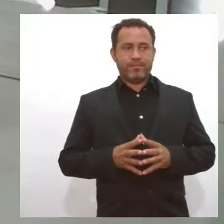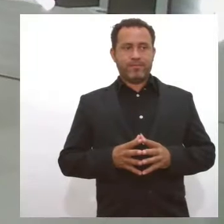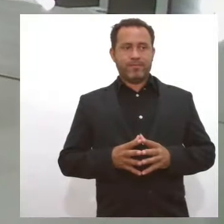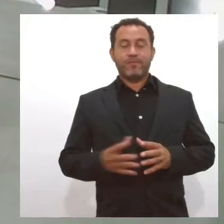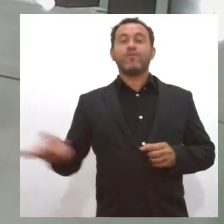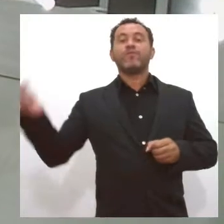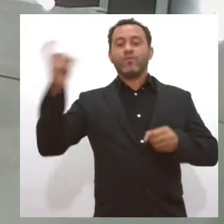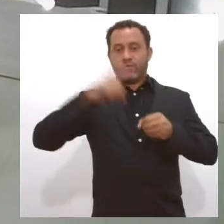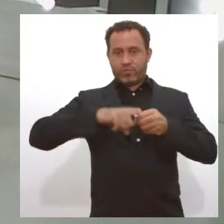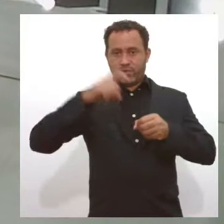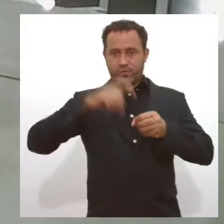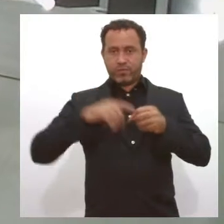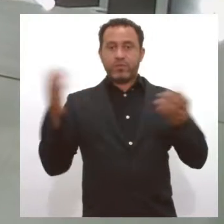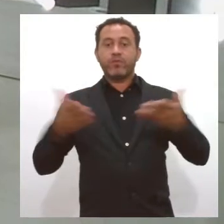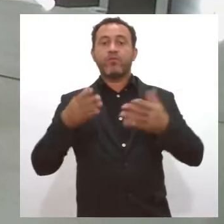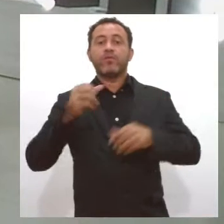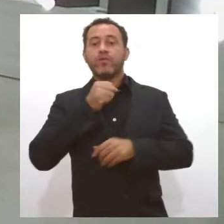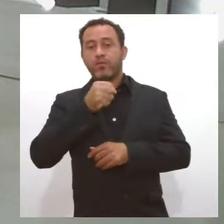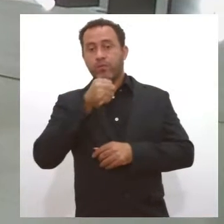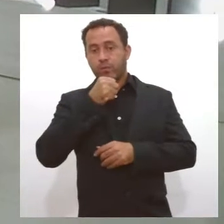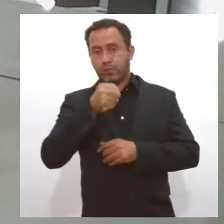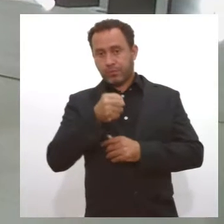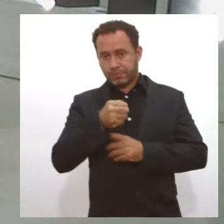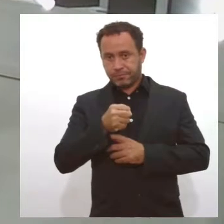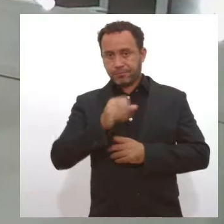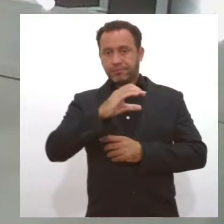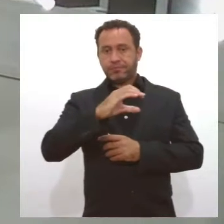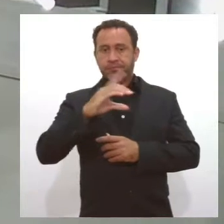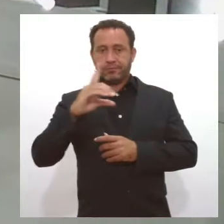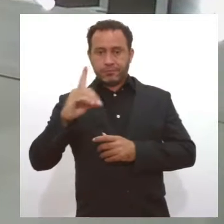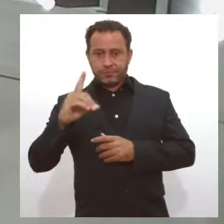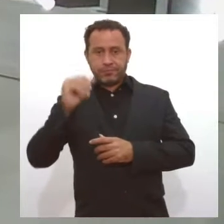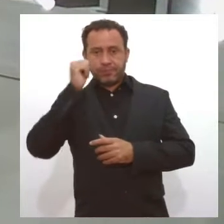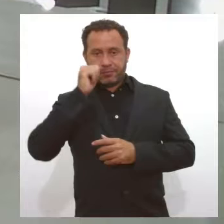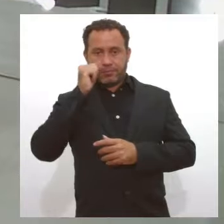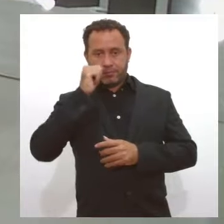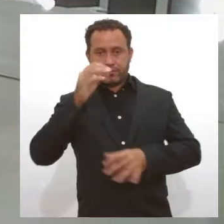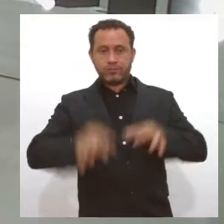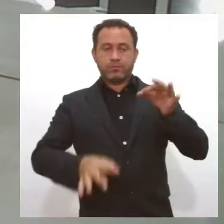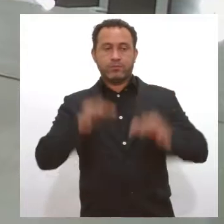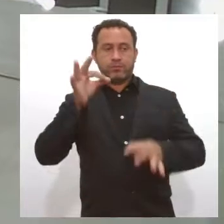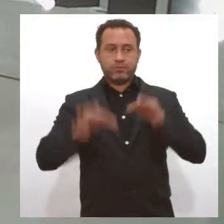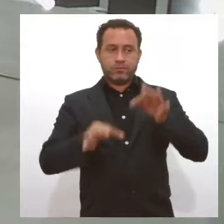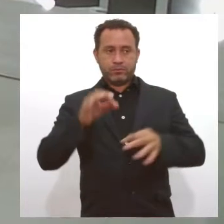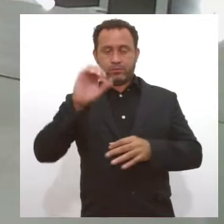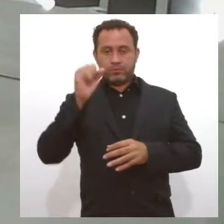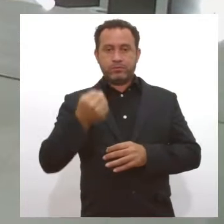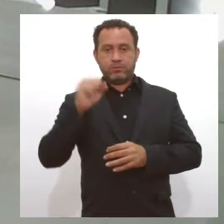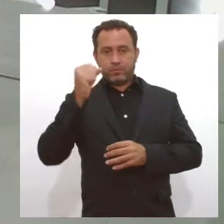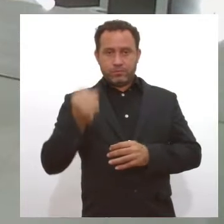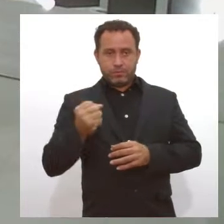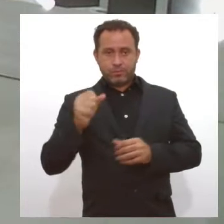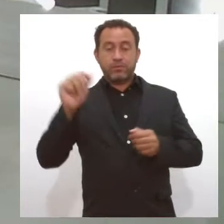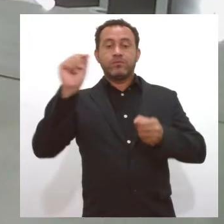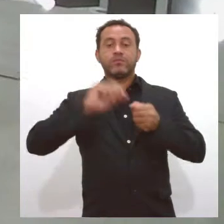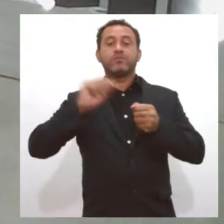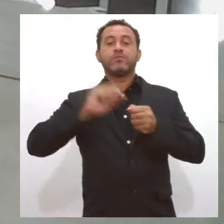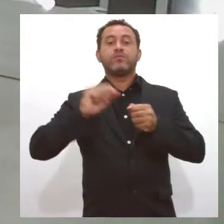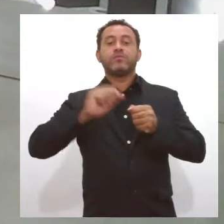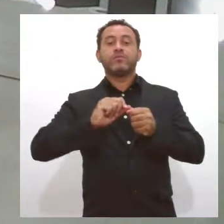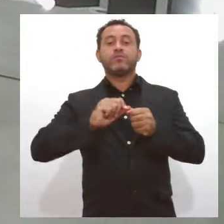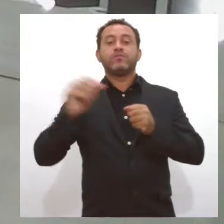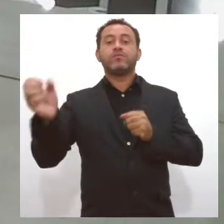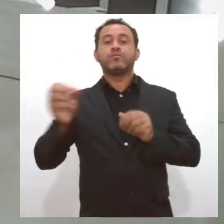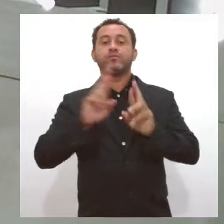Estamos de volta e agora com entrevista. A coordenadoria da mulher do Tribunal de Justiça de Sergipe está realizando uma série de